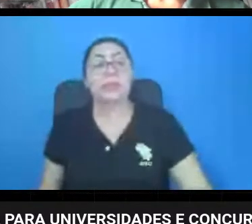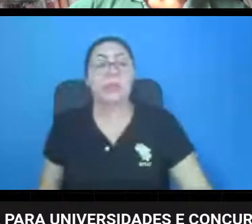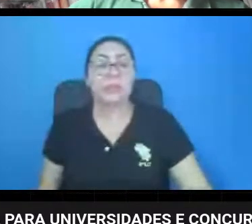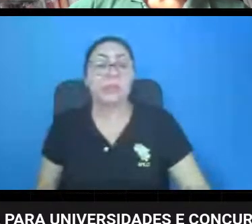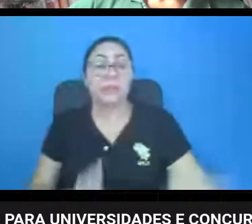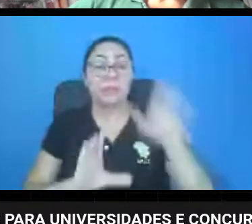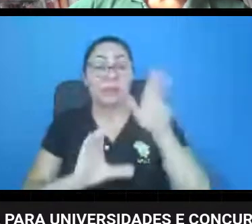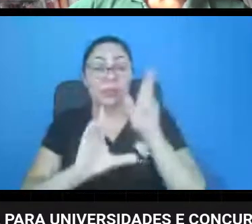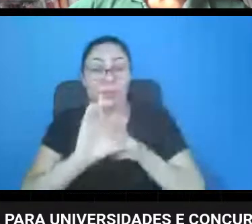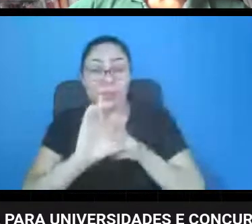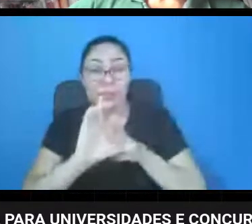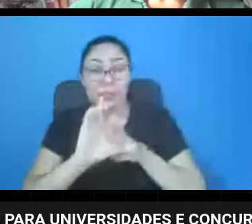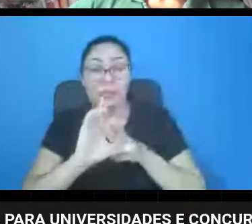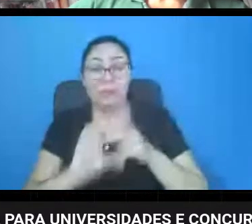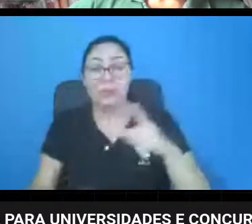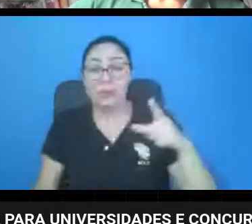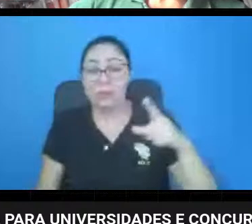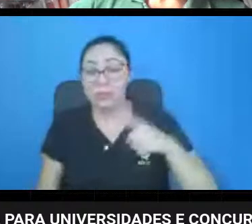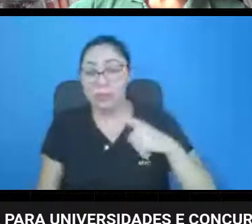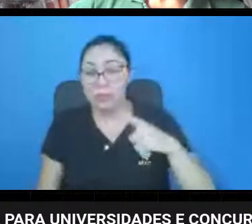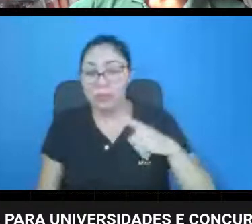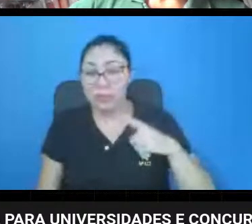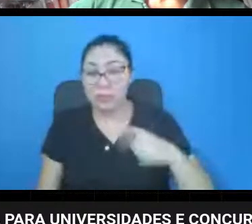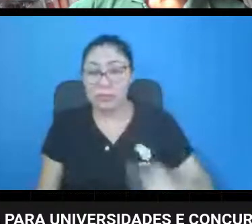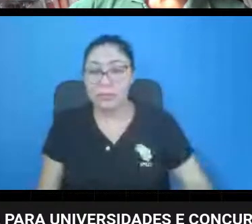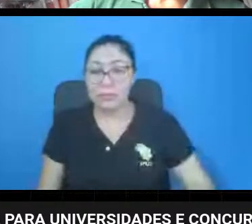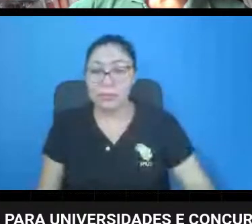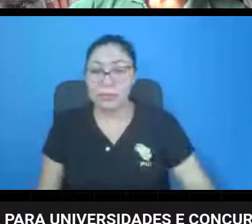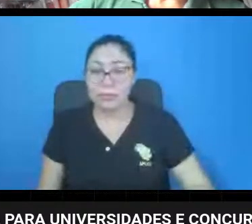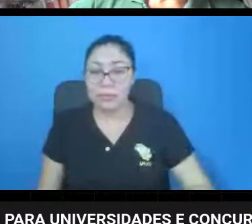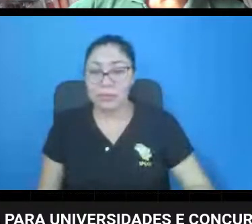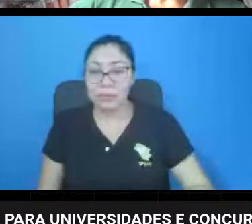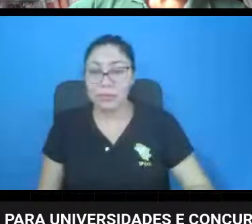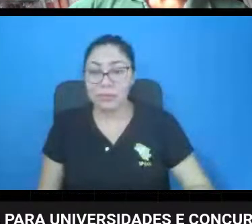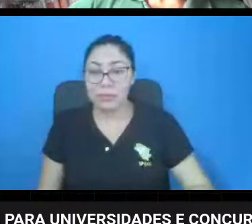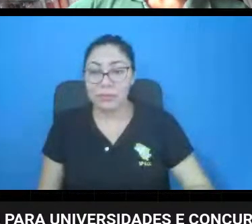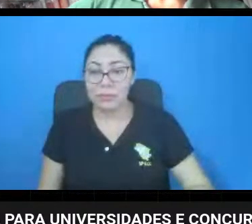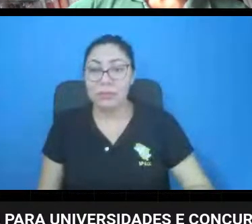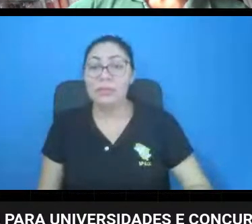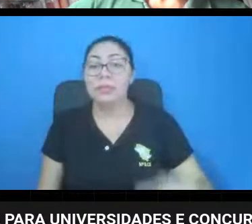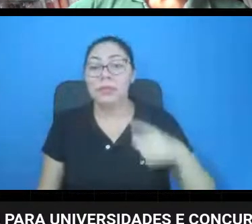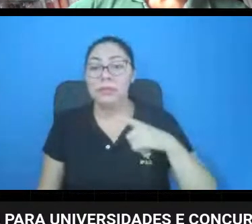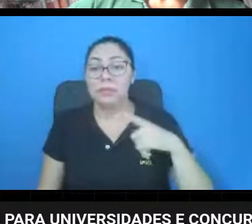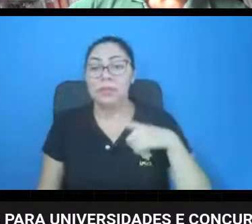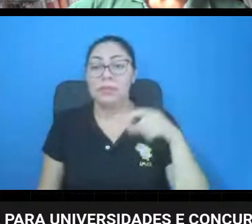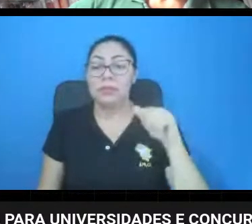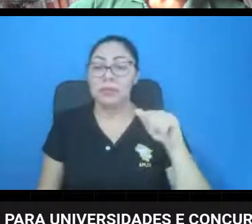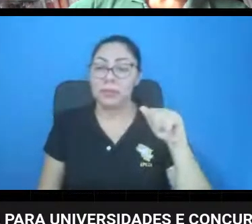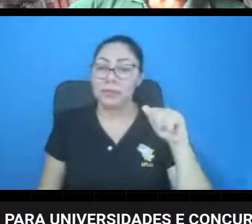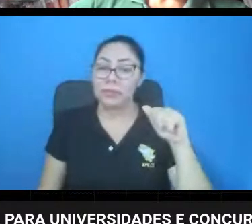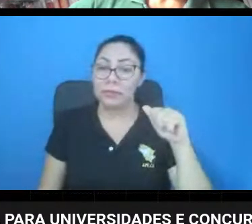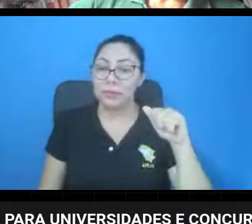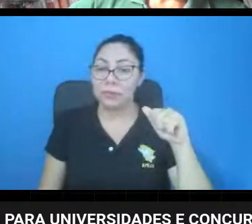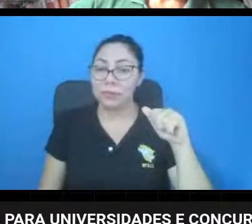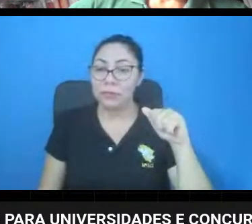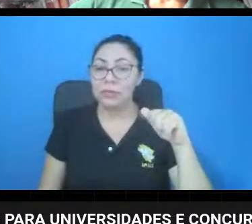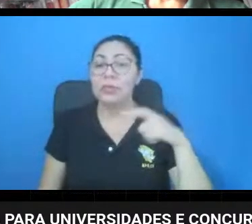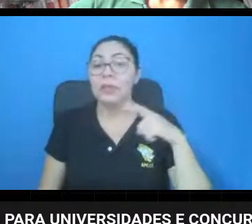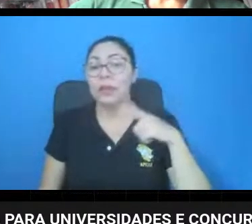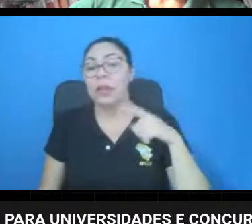sobre a física do clima, com a presença do professor Alexandre Costa e o professor Ricardo Galvão.